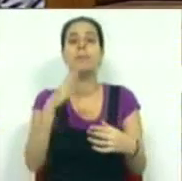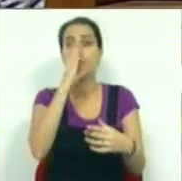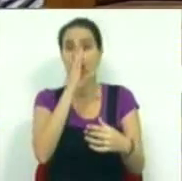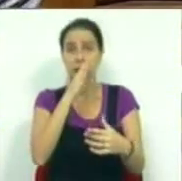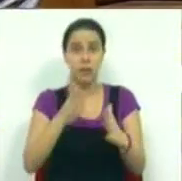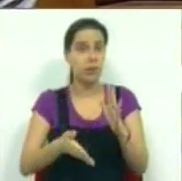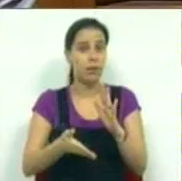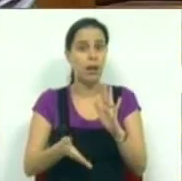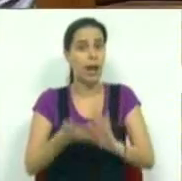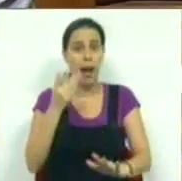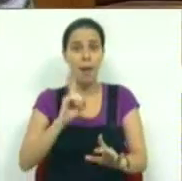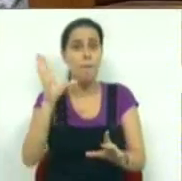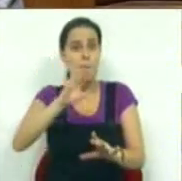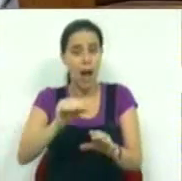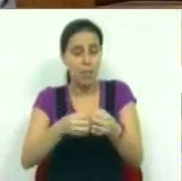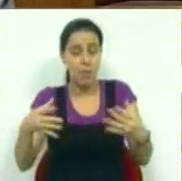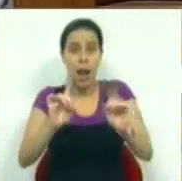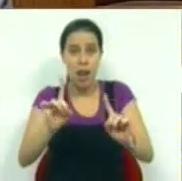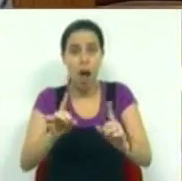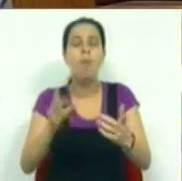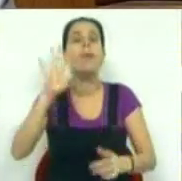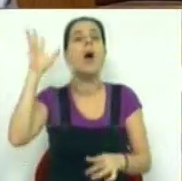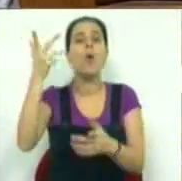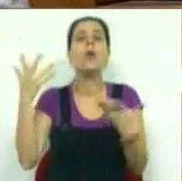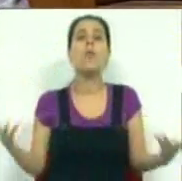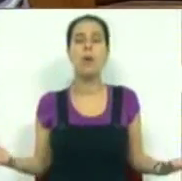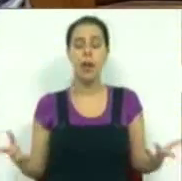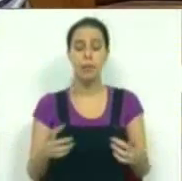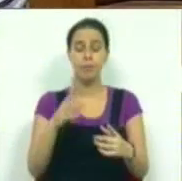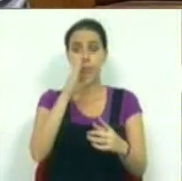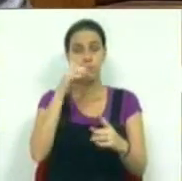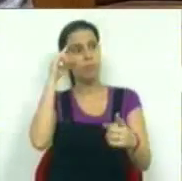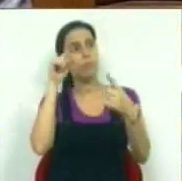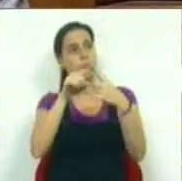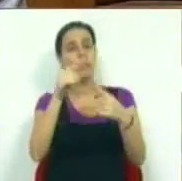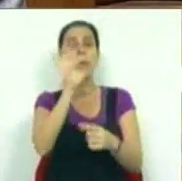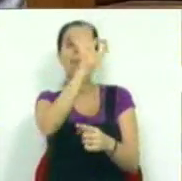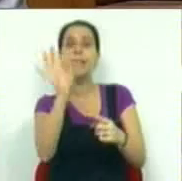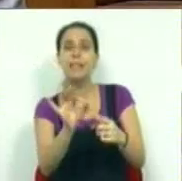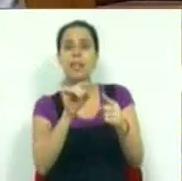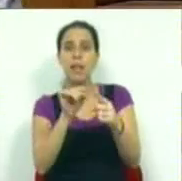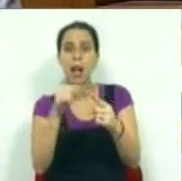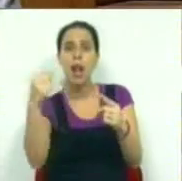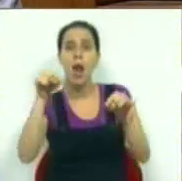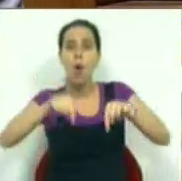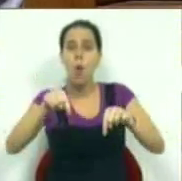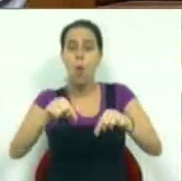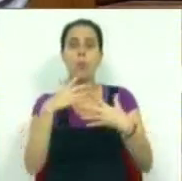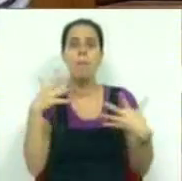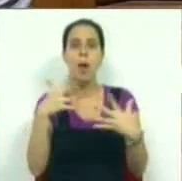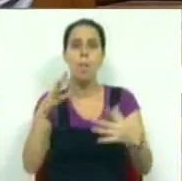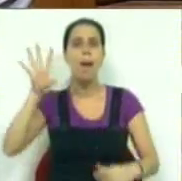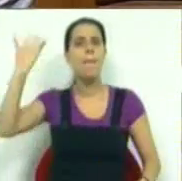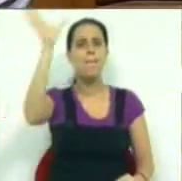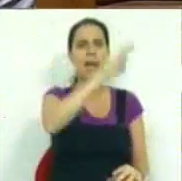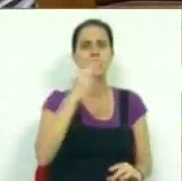acelerarmos esse crescimento, o que vai acontecer é que para atingirmos as cotas que existem hoje na maior parte